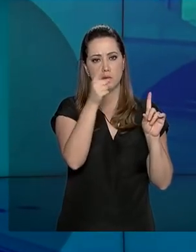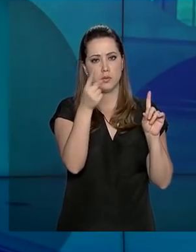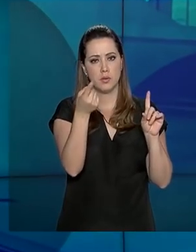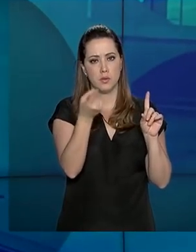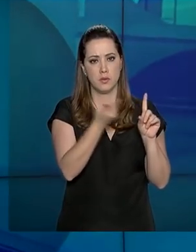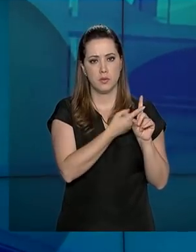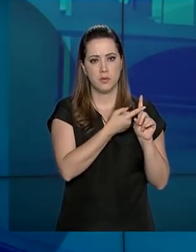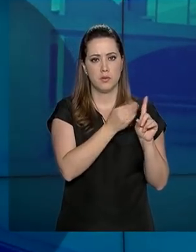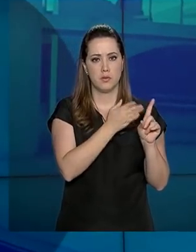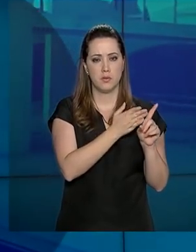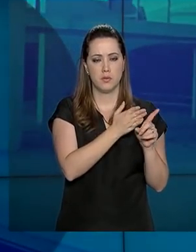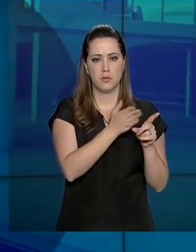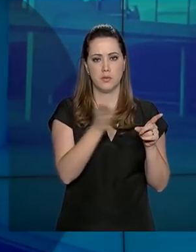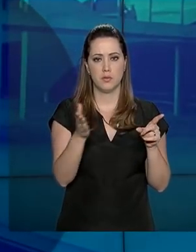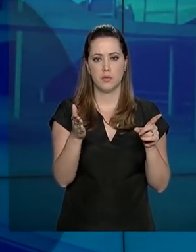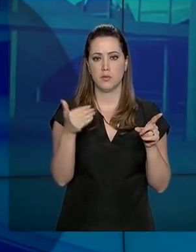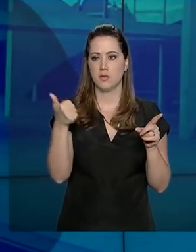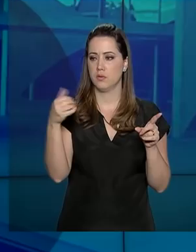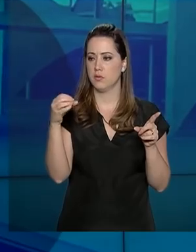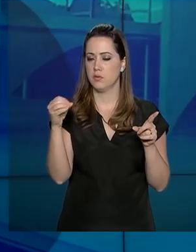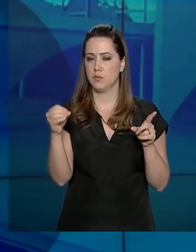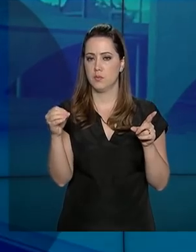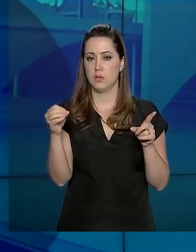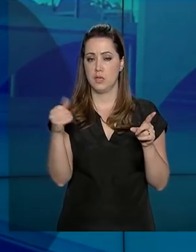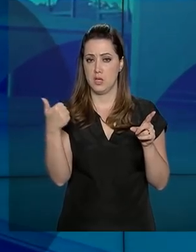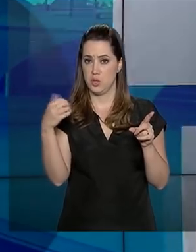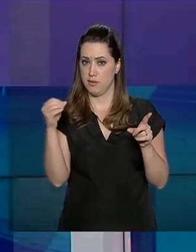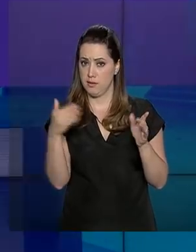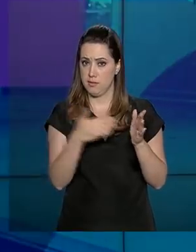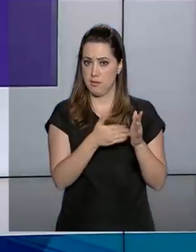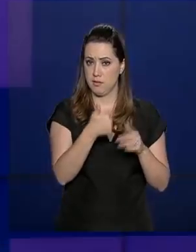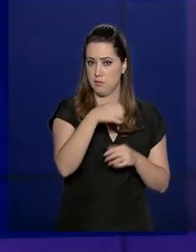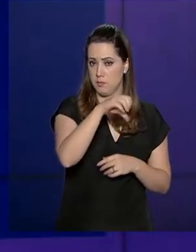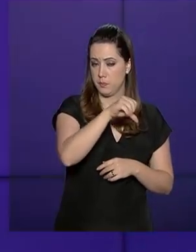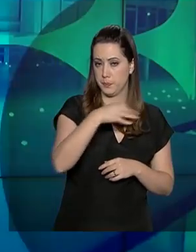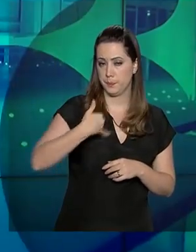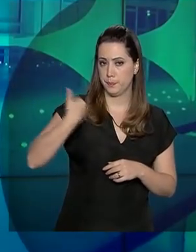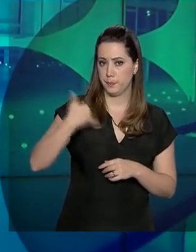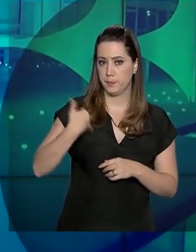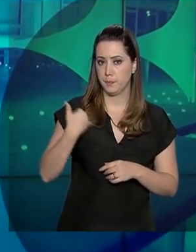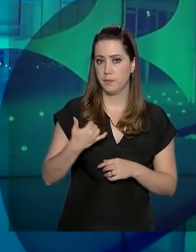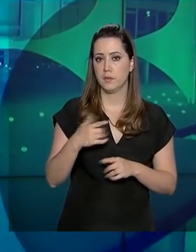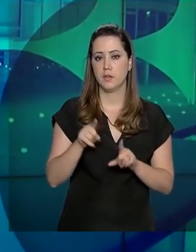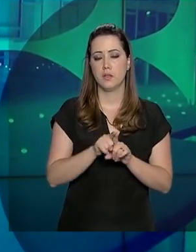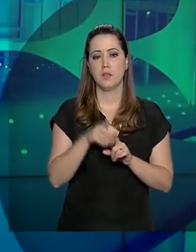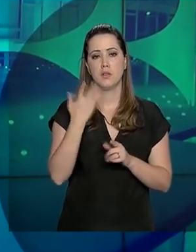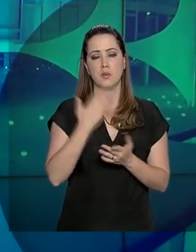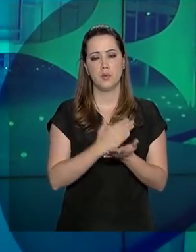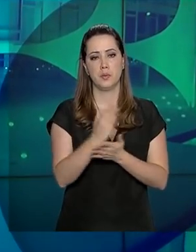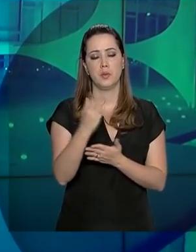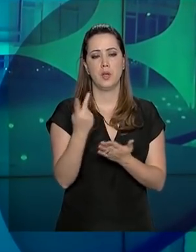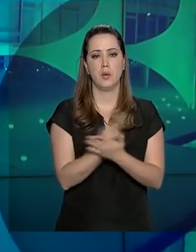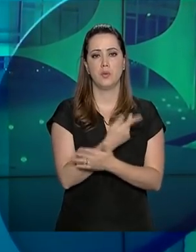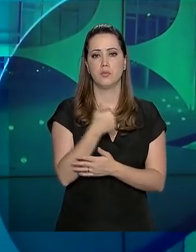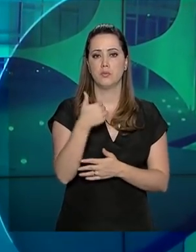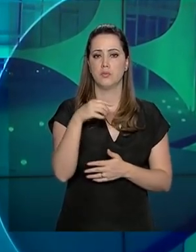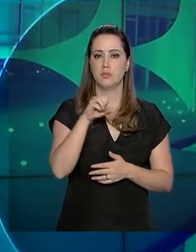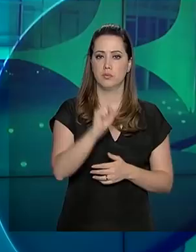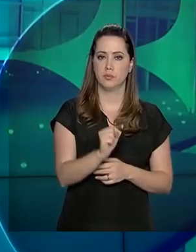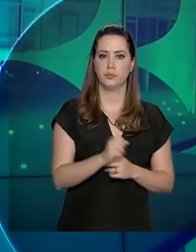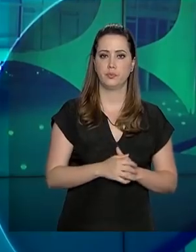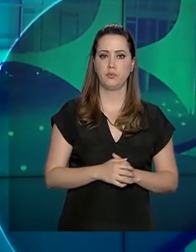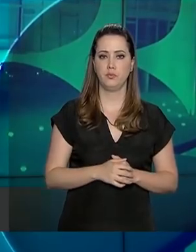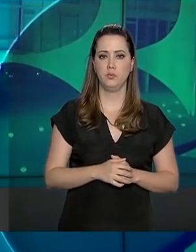somente os casos de gravidez na faixa etária de 10 a 19 anos de idade registrados em